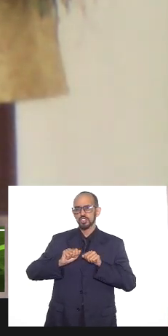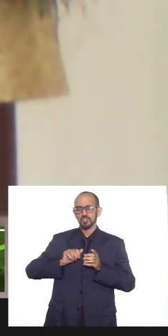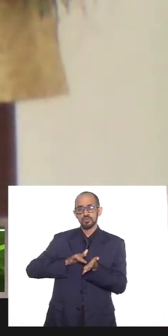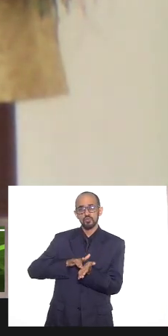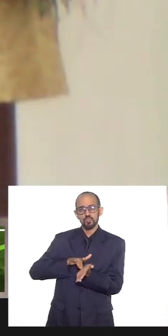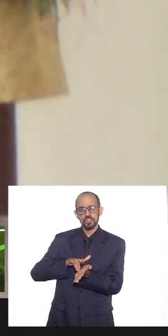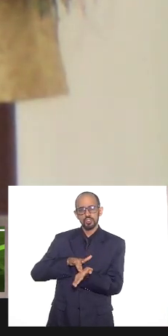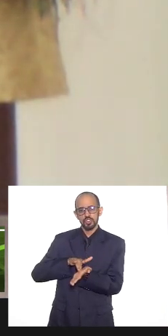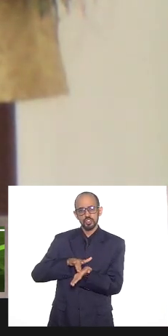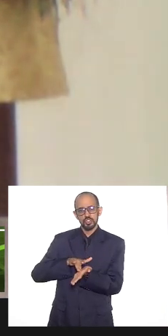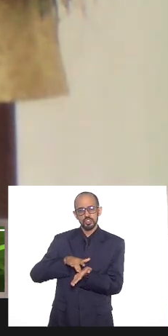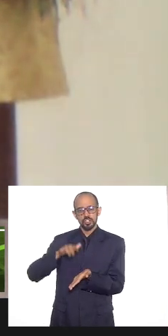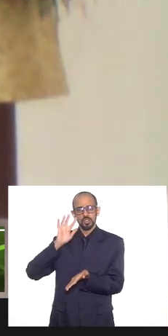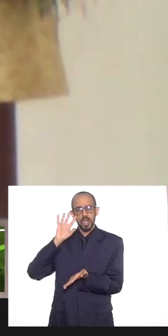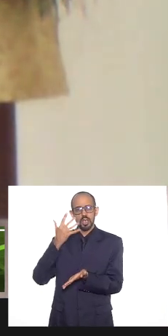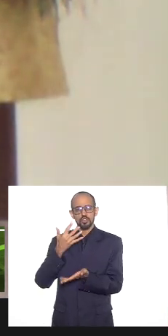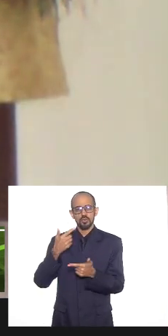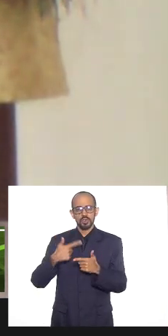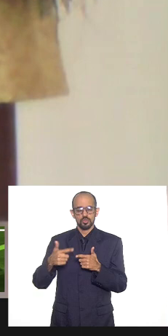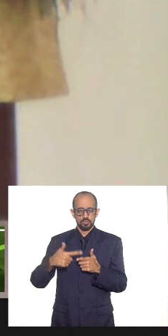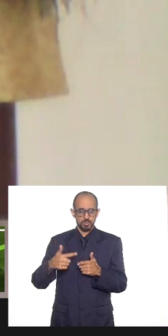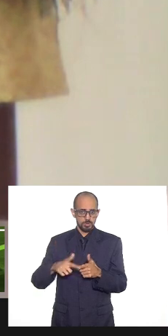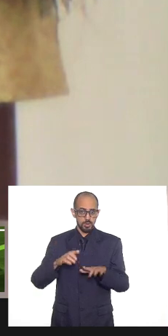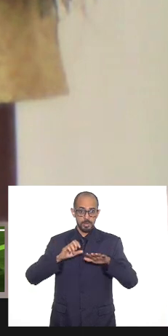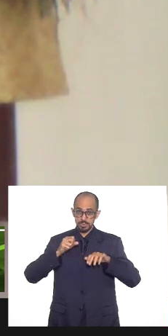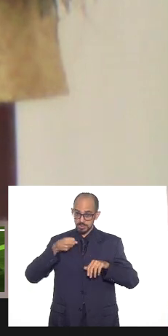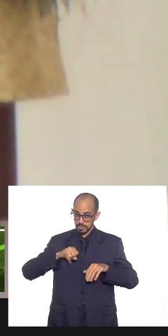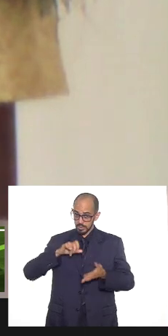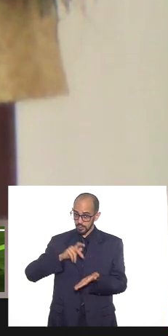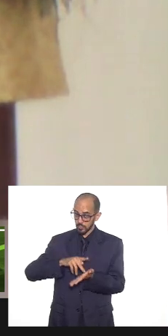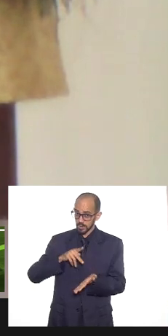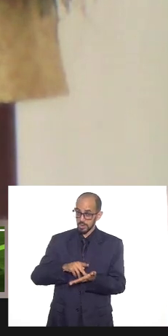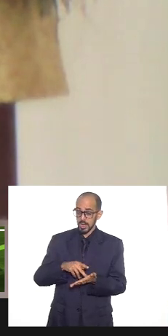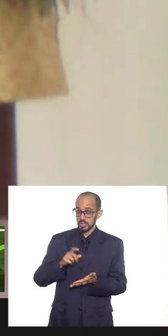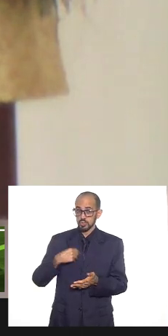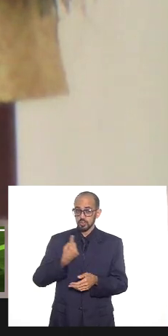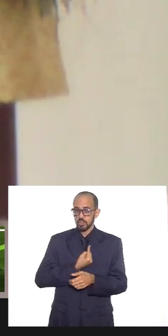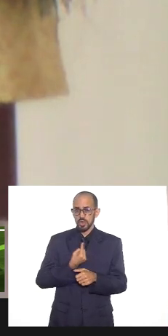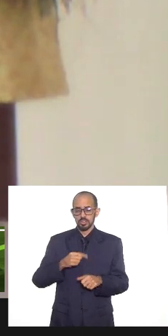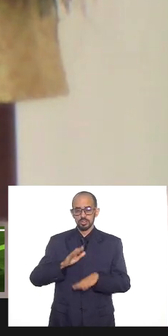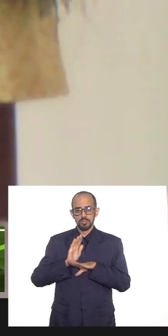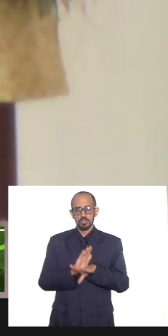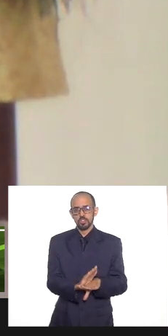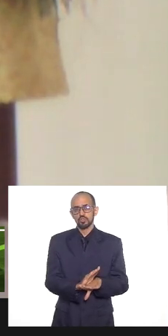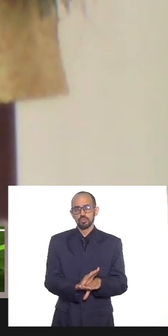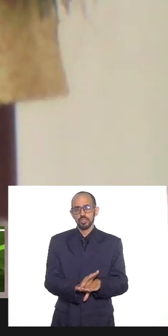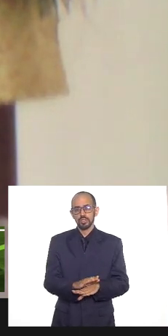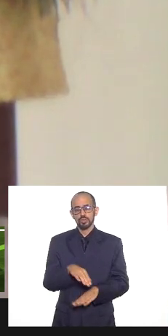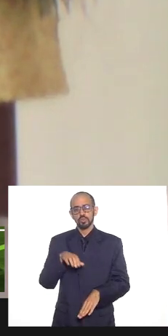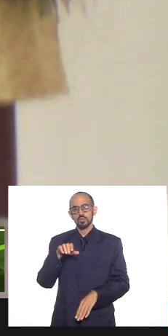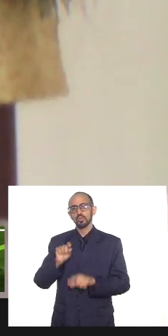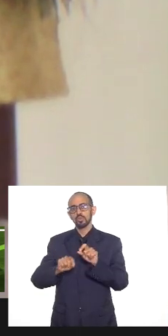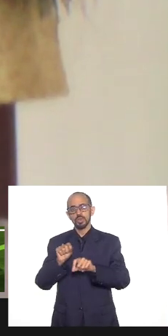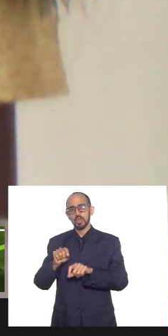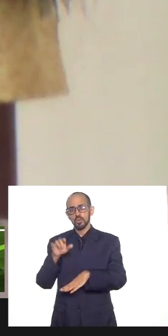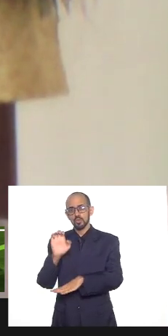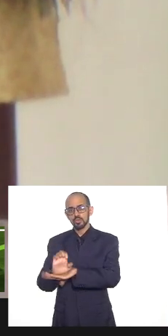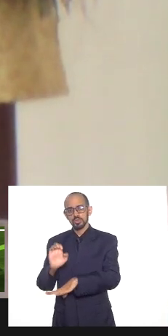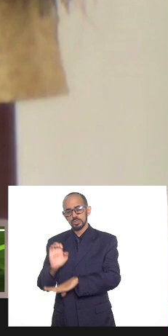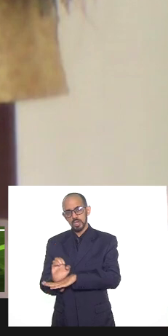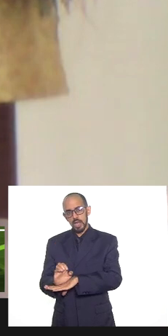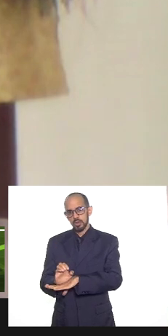está resolvendo algumas coisas, quando a gente está apenas ajudando ao Estado não